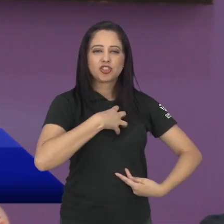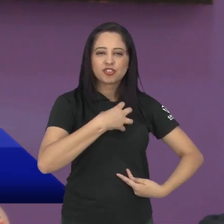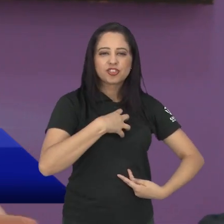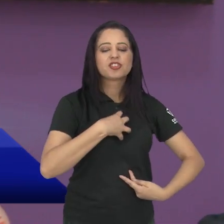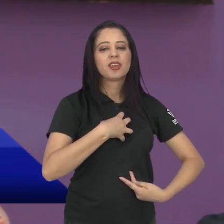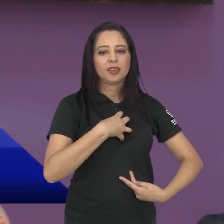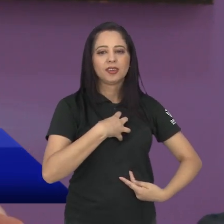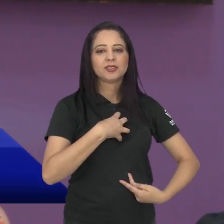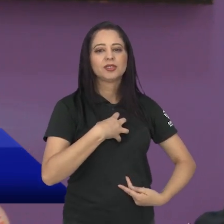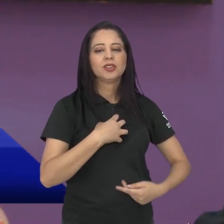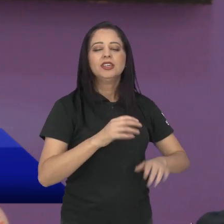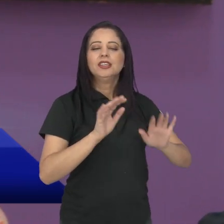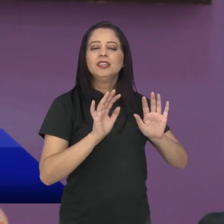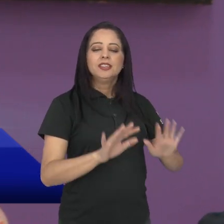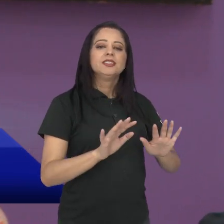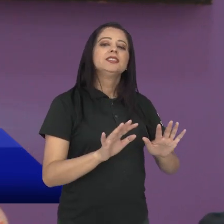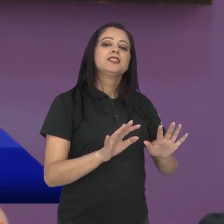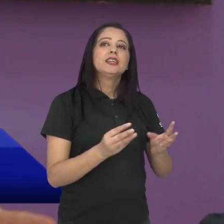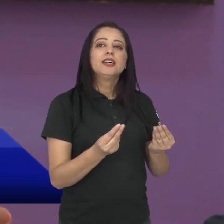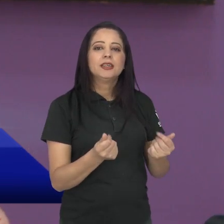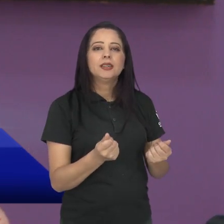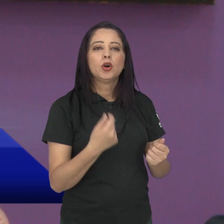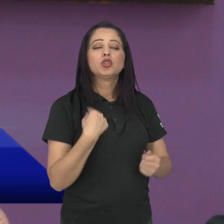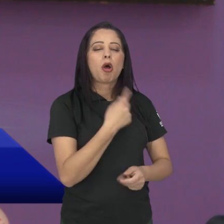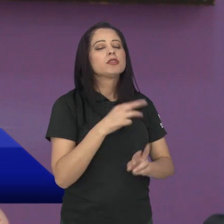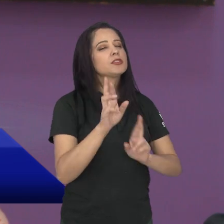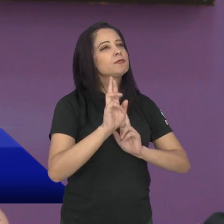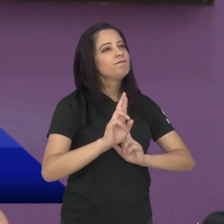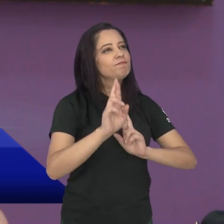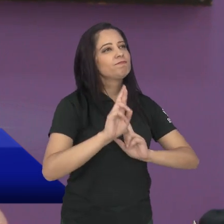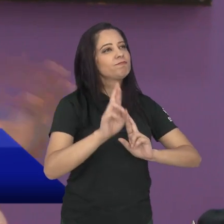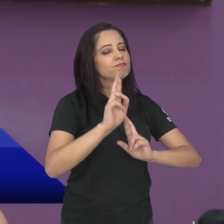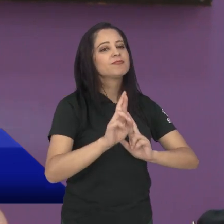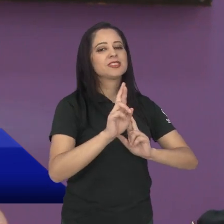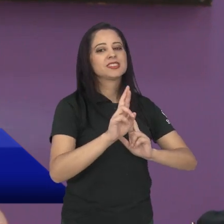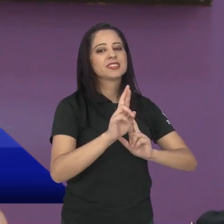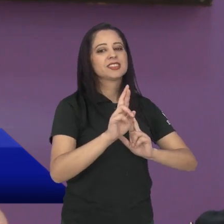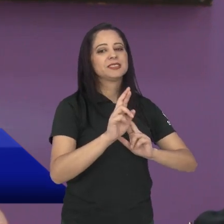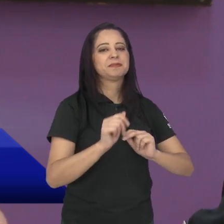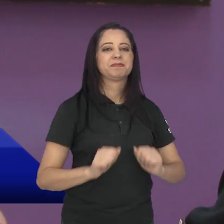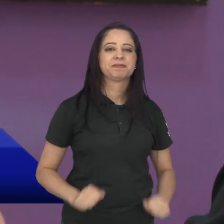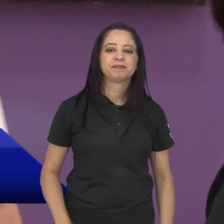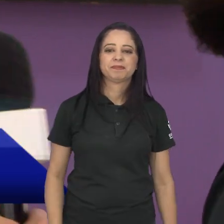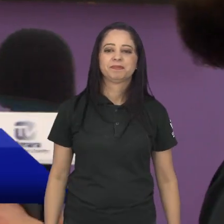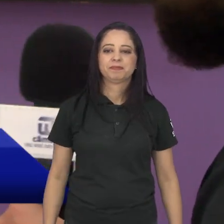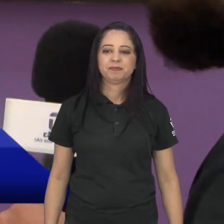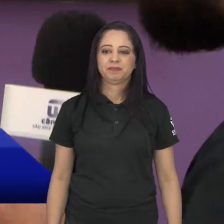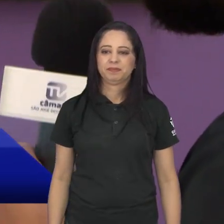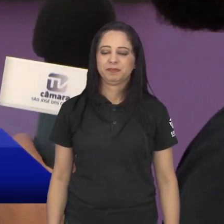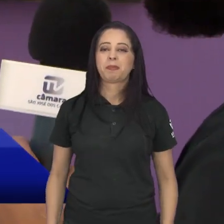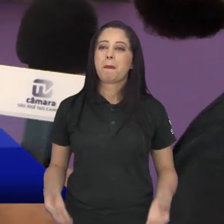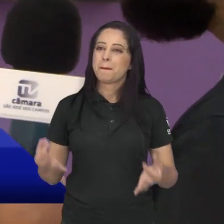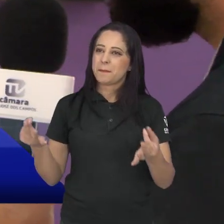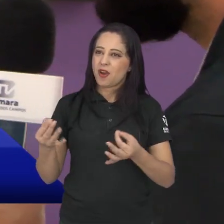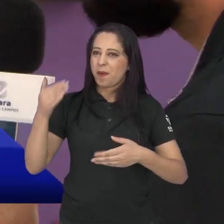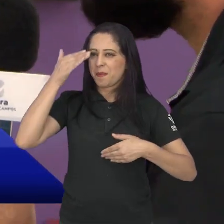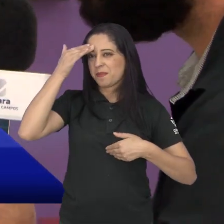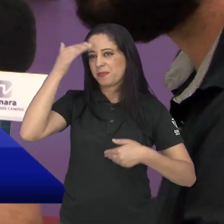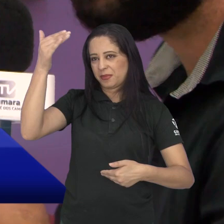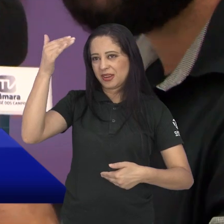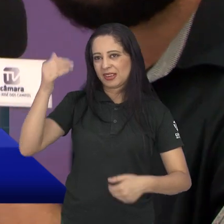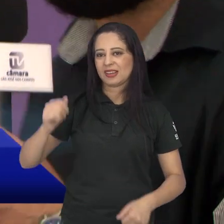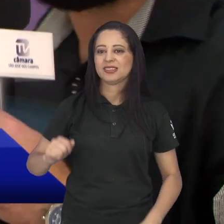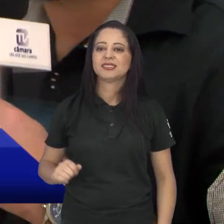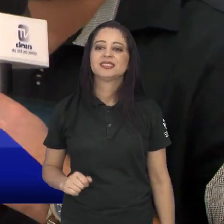está com muita expectativa para que esse recurso fortaleça o setor. Perfeito, muito obrigado